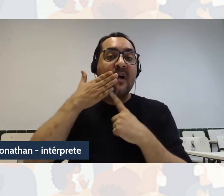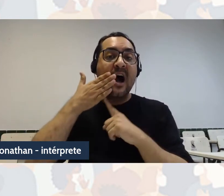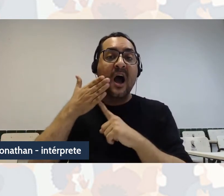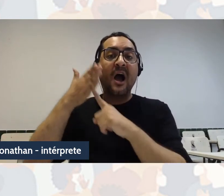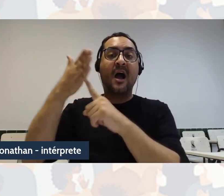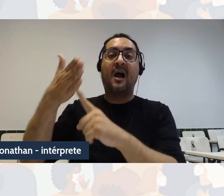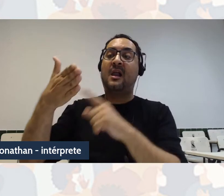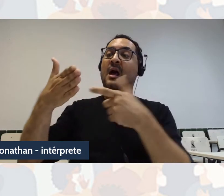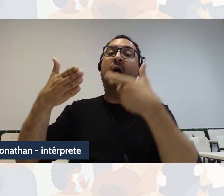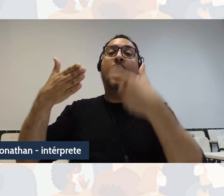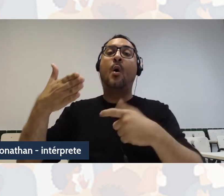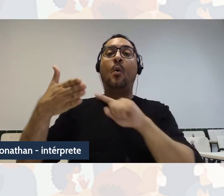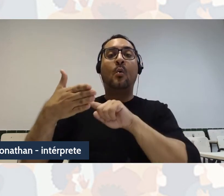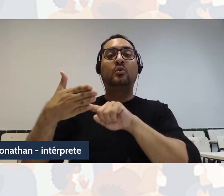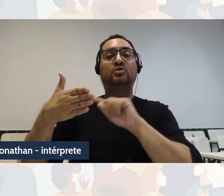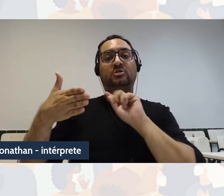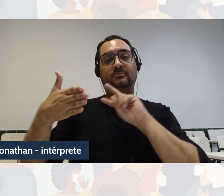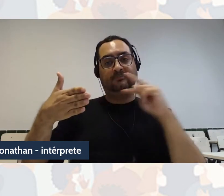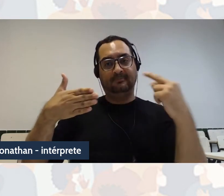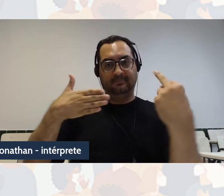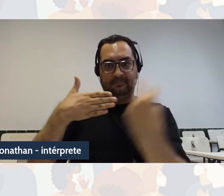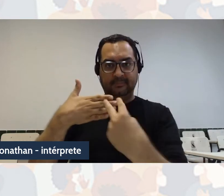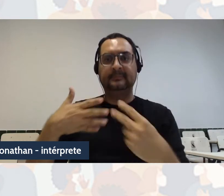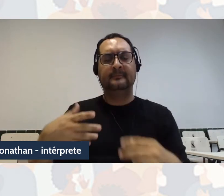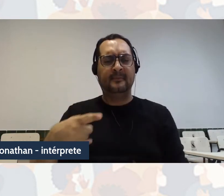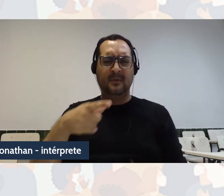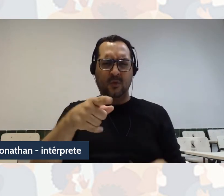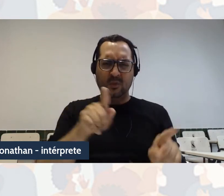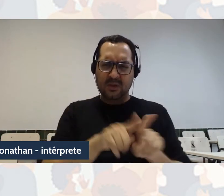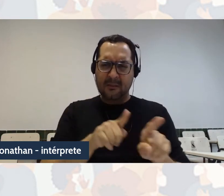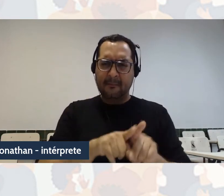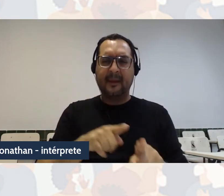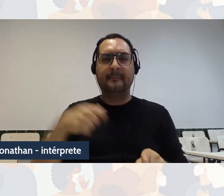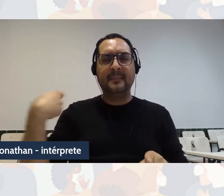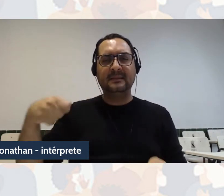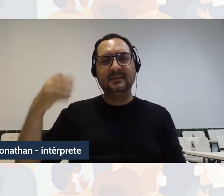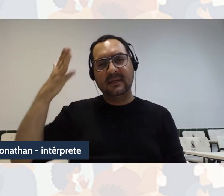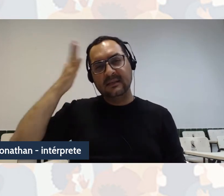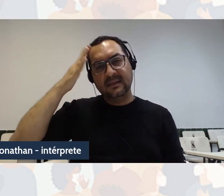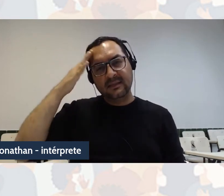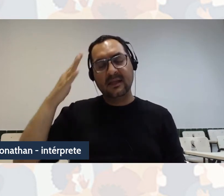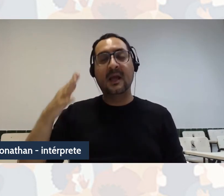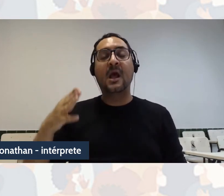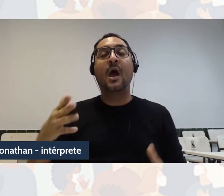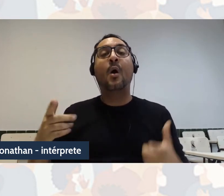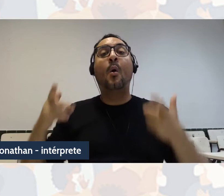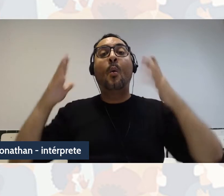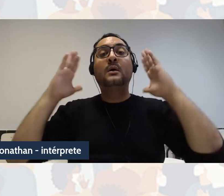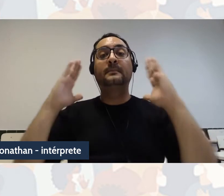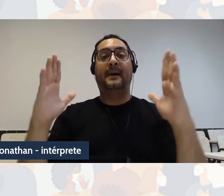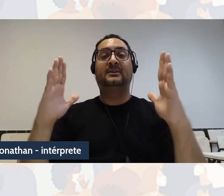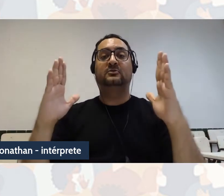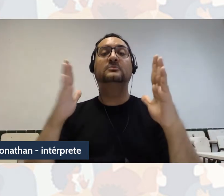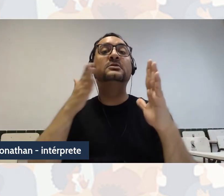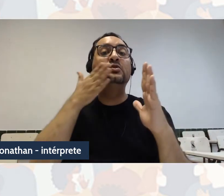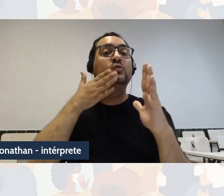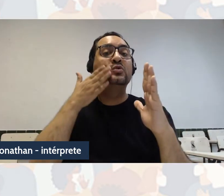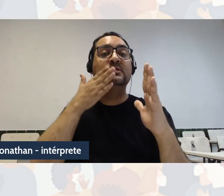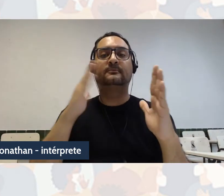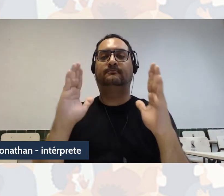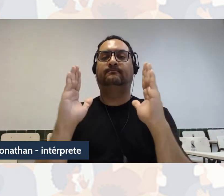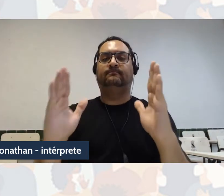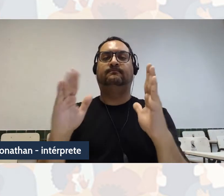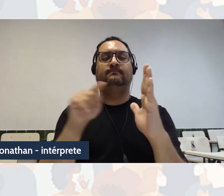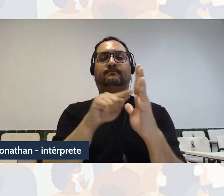ou ainda materializando num espaço discursivo, na forma do que eu estou denominando aqui, o óculos de